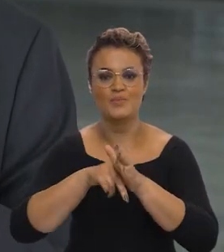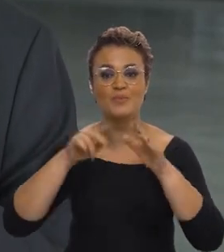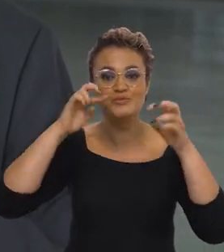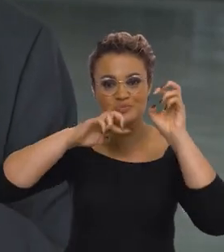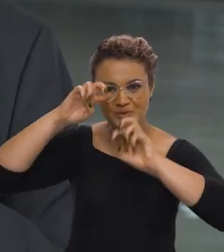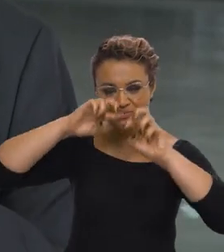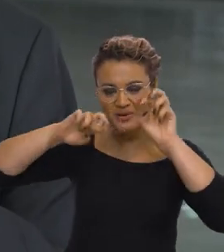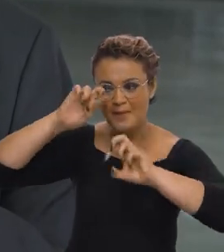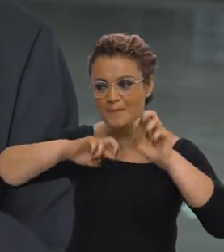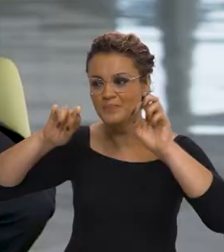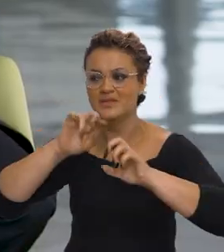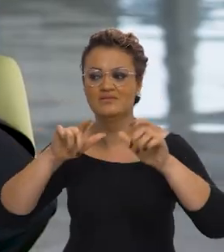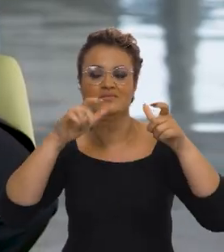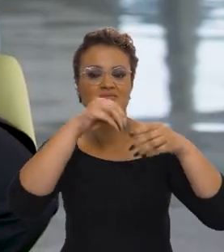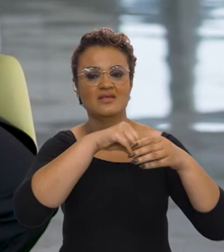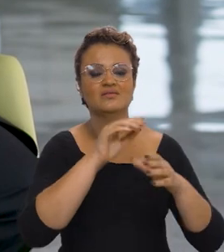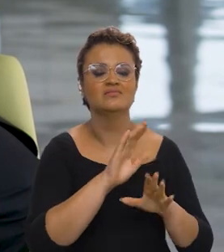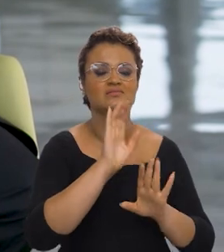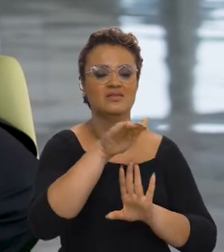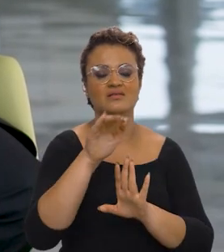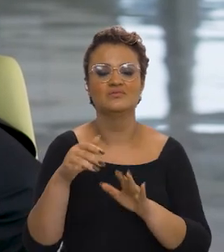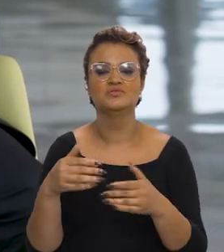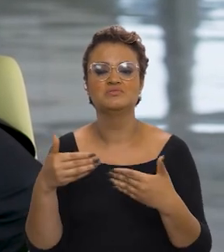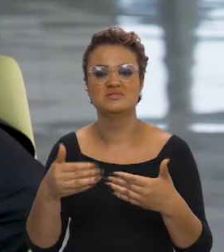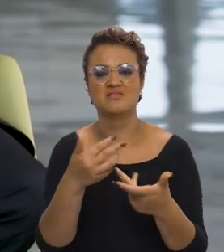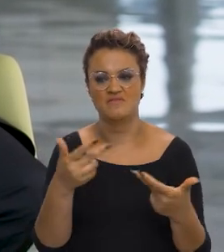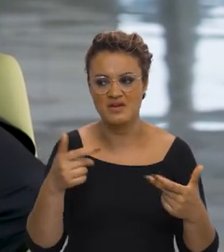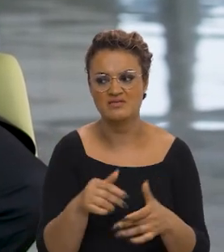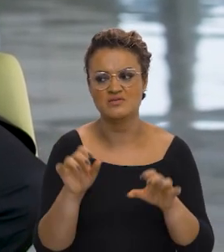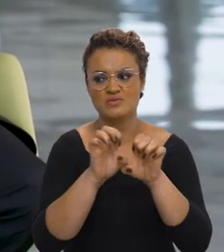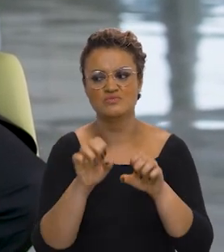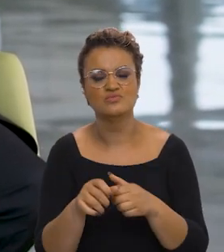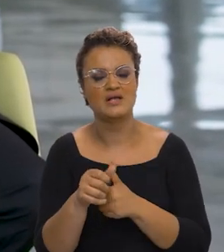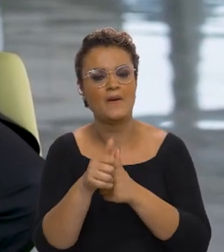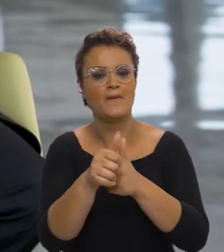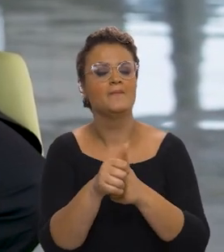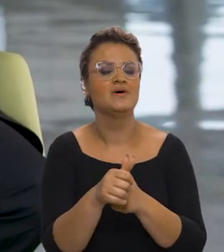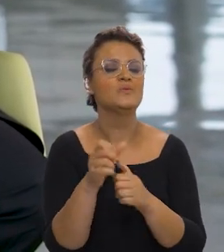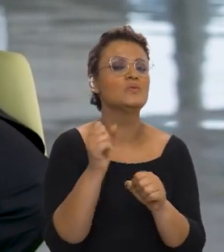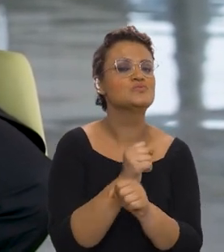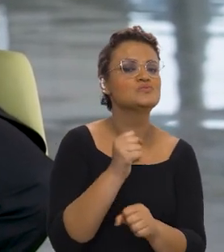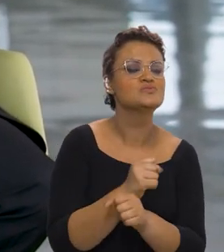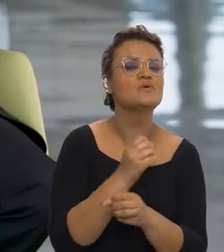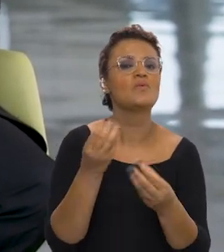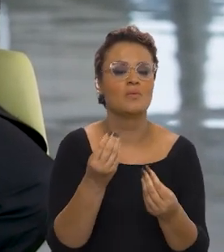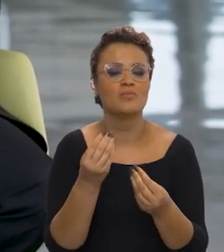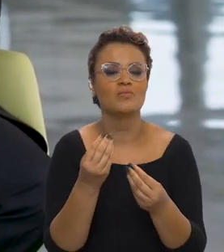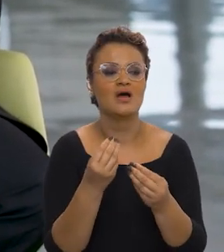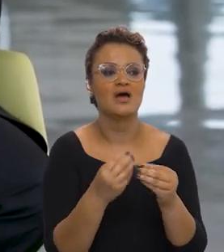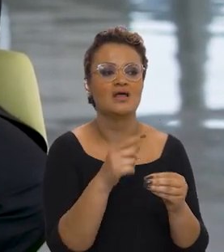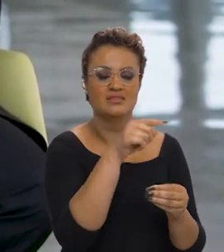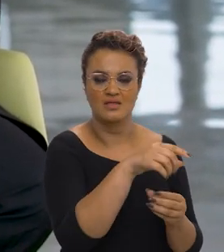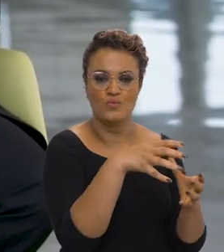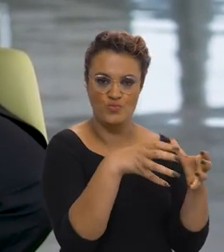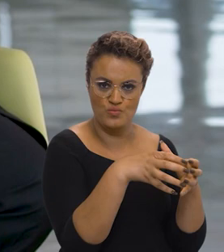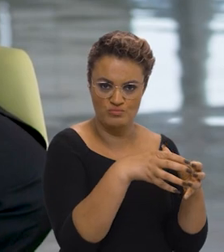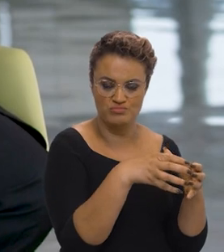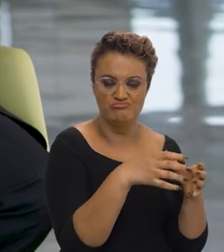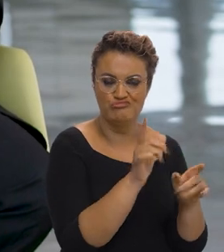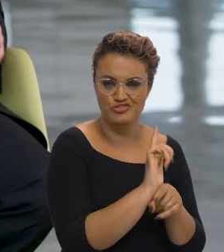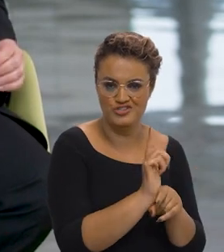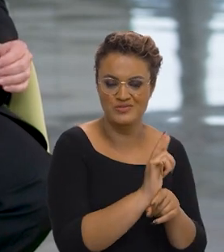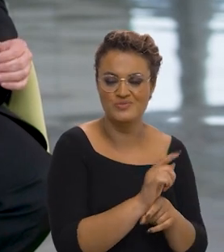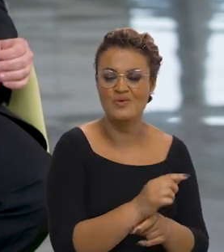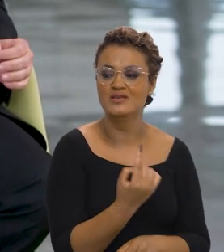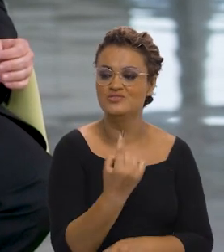monitoramento, em todos os ministérios. Essa estrutura de acompanhamento de obras, ela se replica do comitê gestor